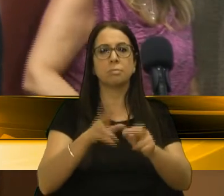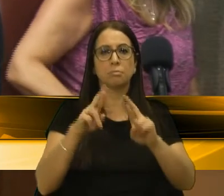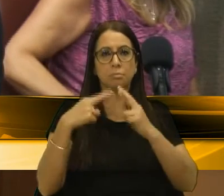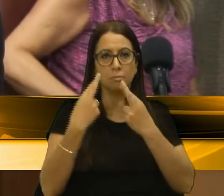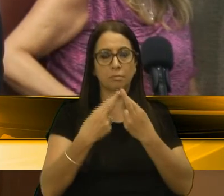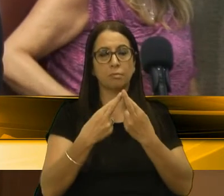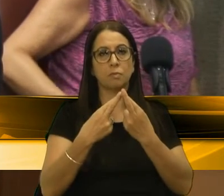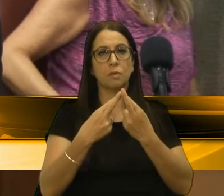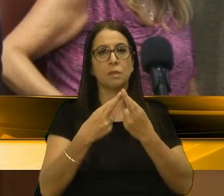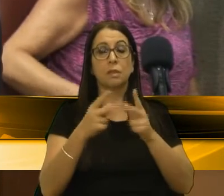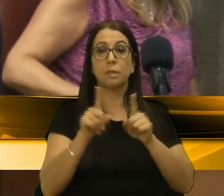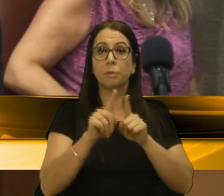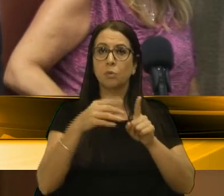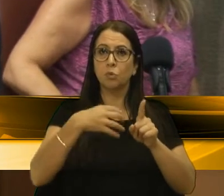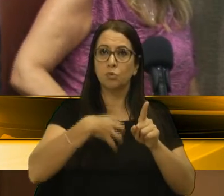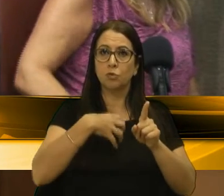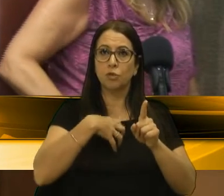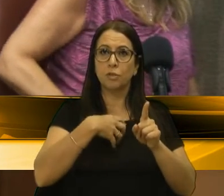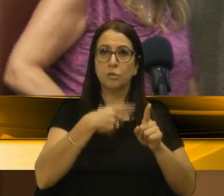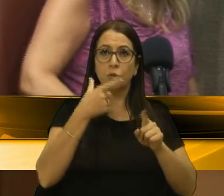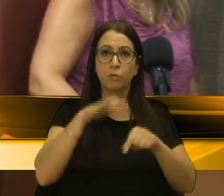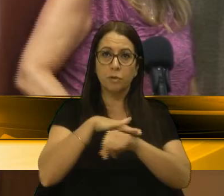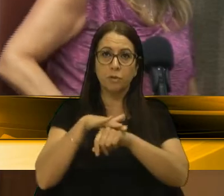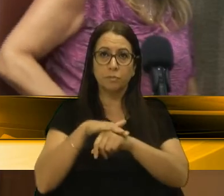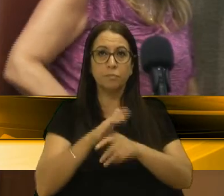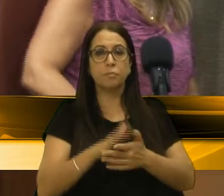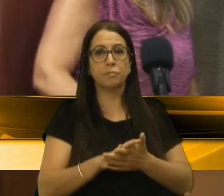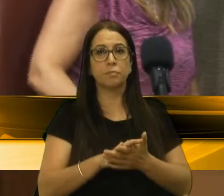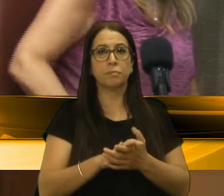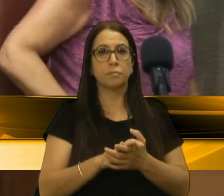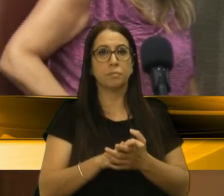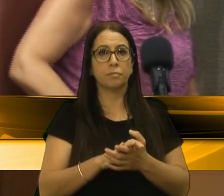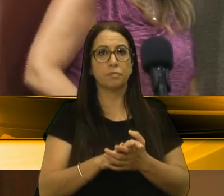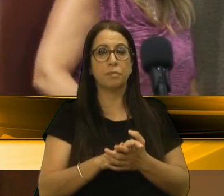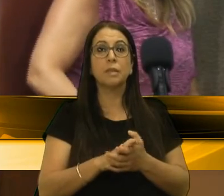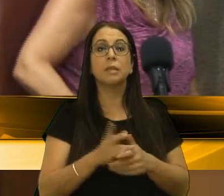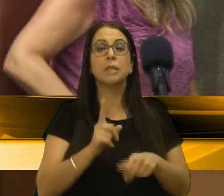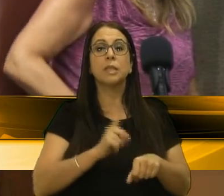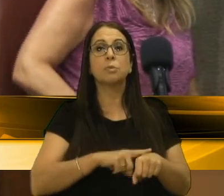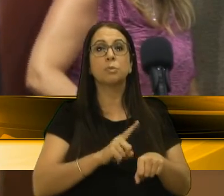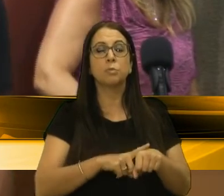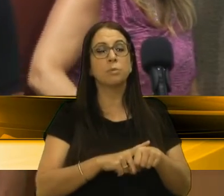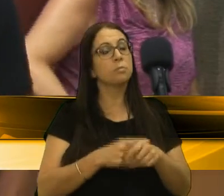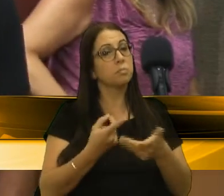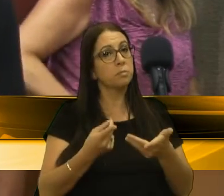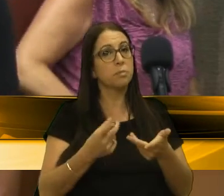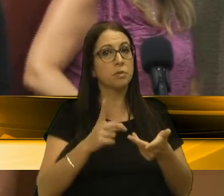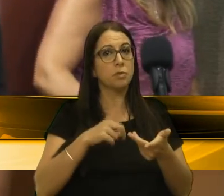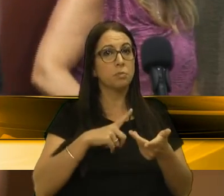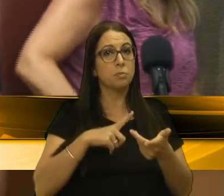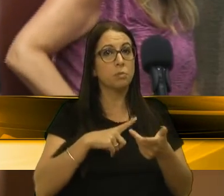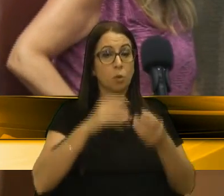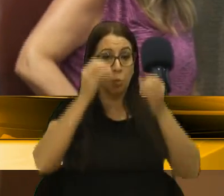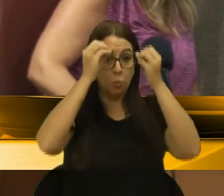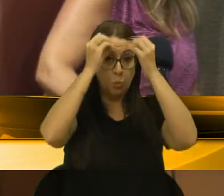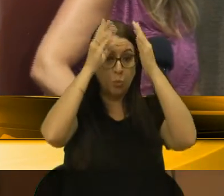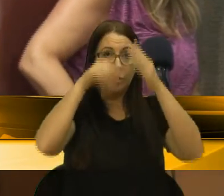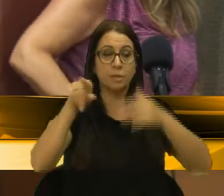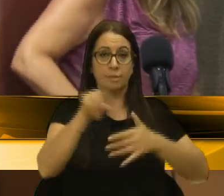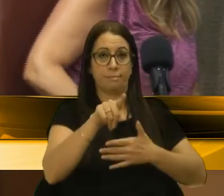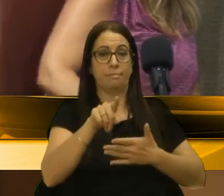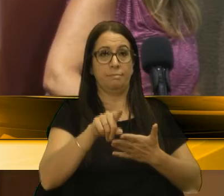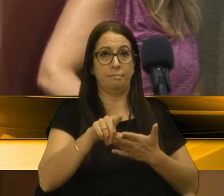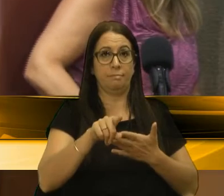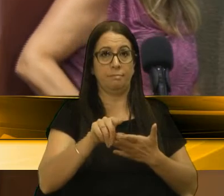reunião e a maneira que fomos recebidos. No momento, nós levamos o conhecimento